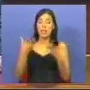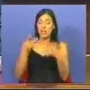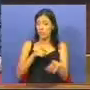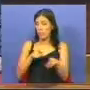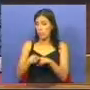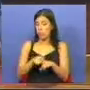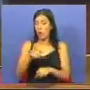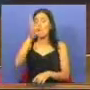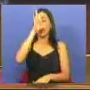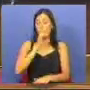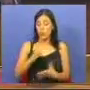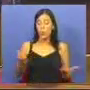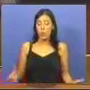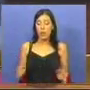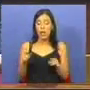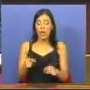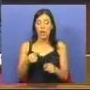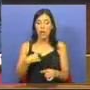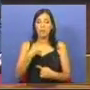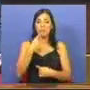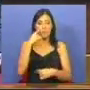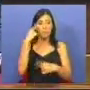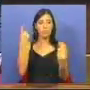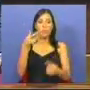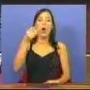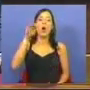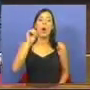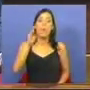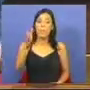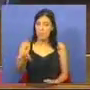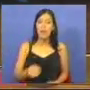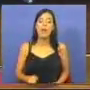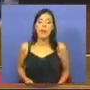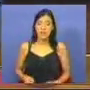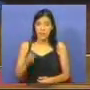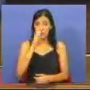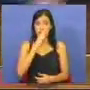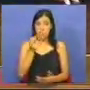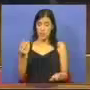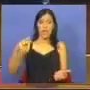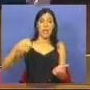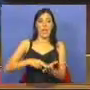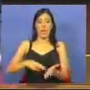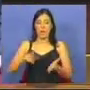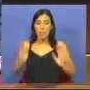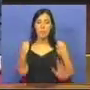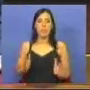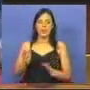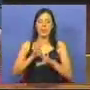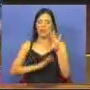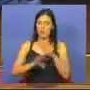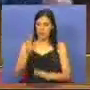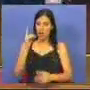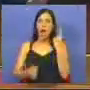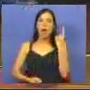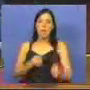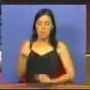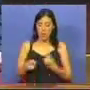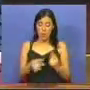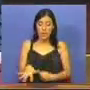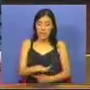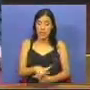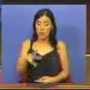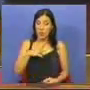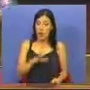política por parte do Governo. E é isso que eu conclamava à bancada do Partido Socialista. é que se ergam porque há que fazer alguma coisa no contexto da